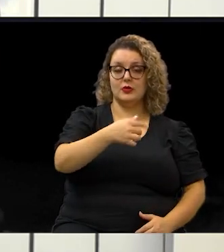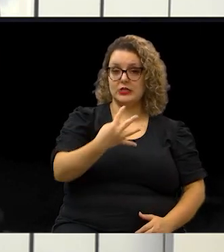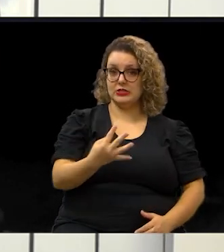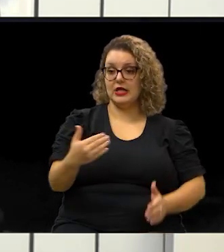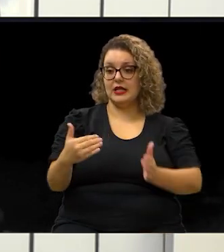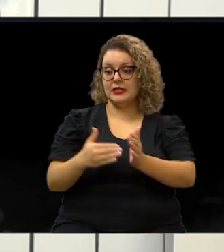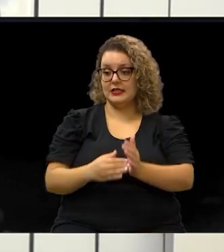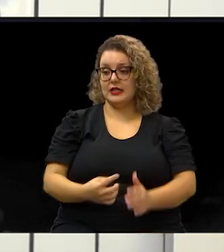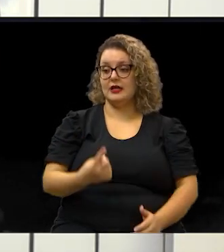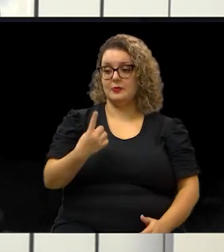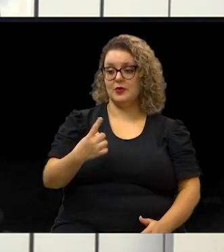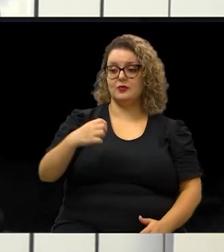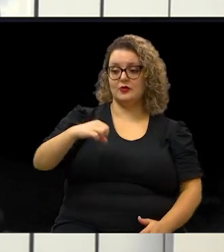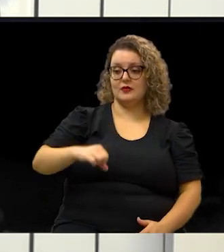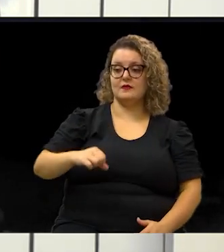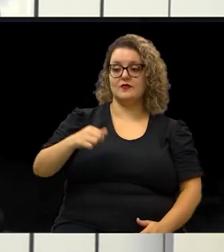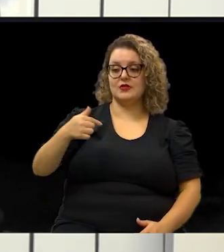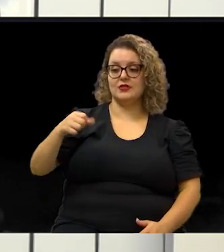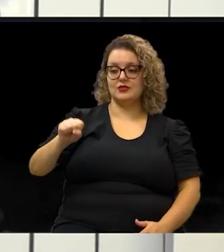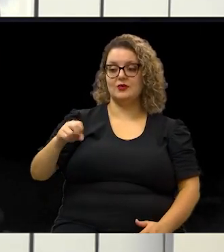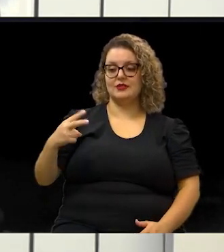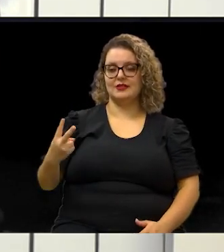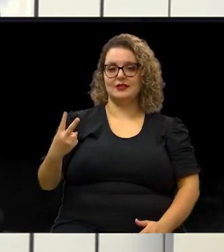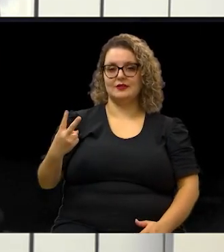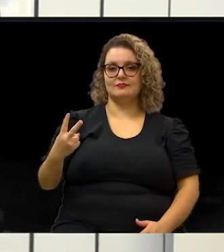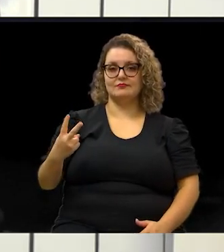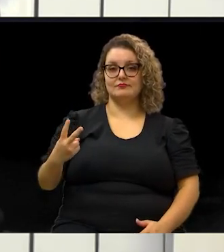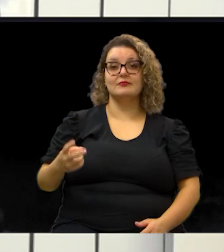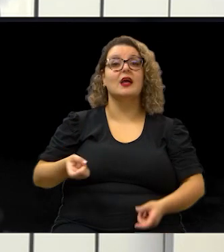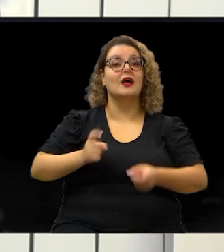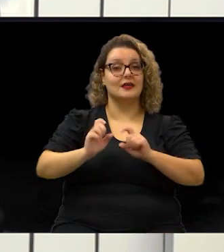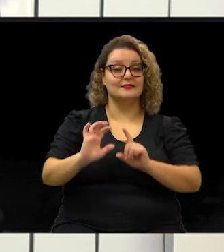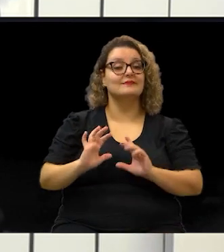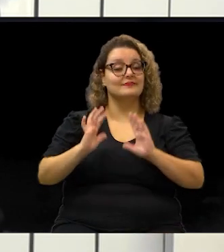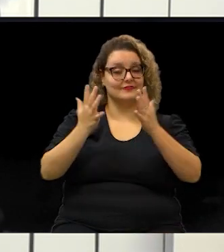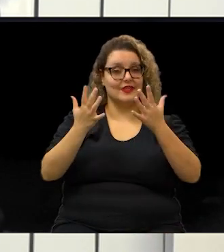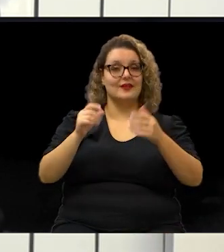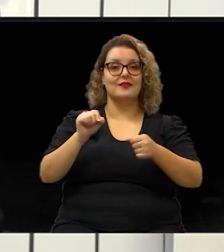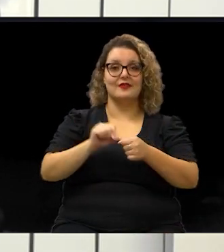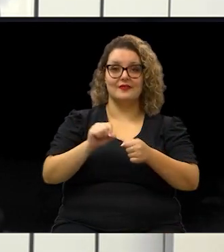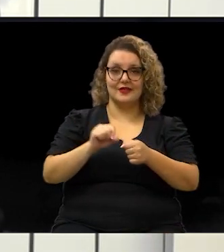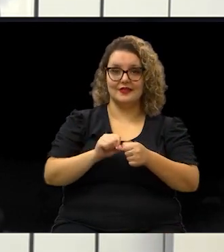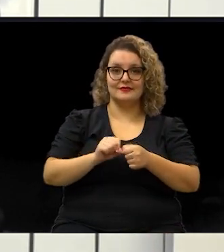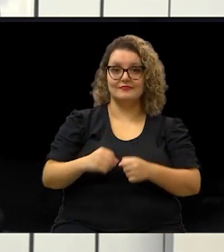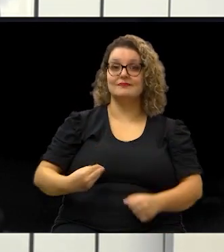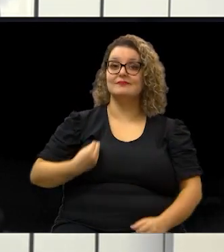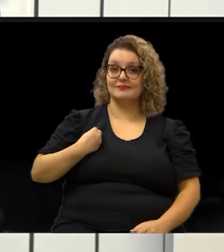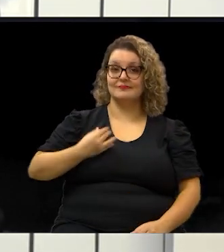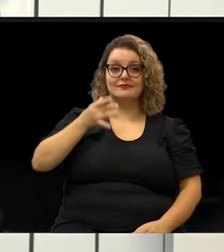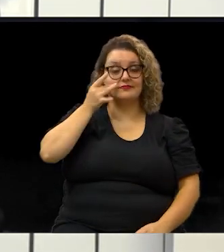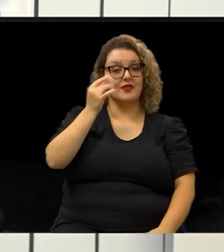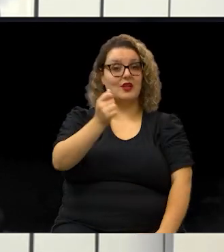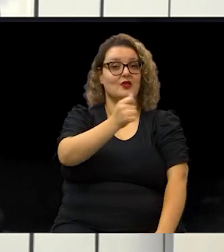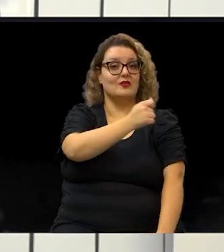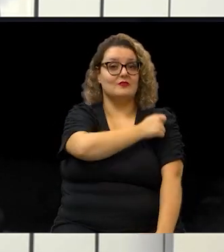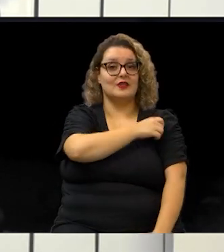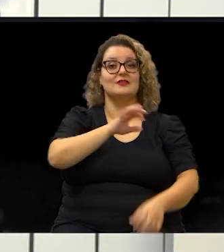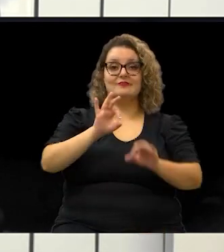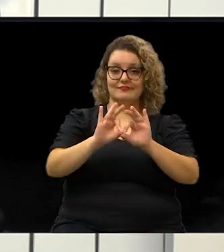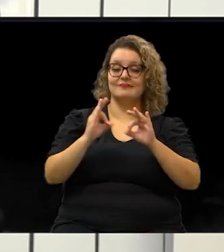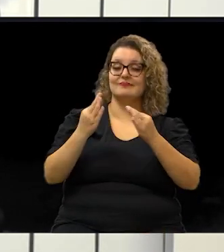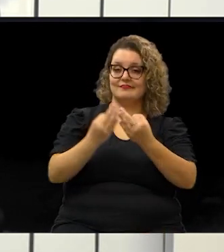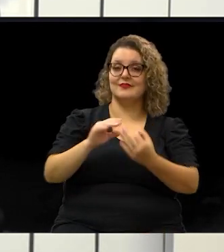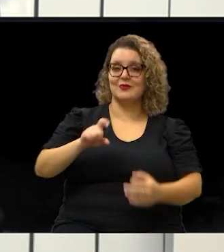a 1982. A cerimônia foi realizada com a presença de autoridades da família